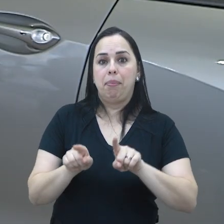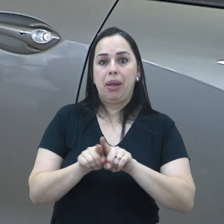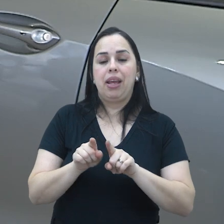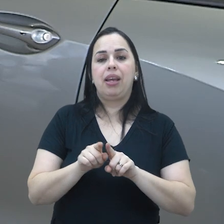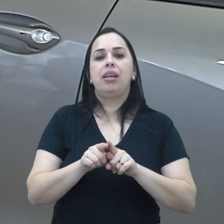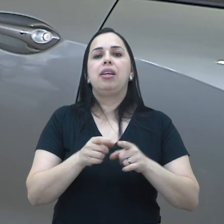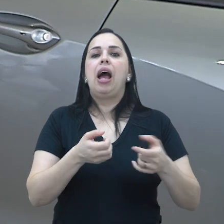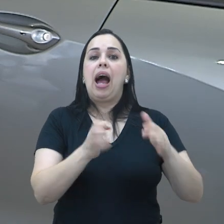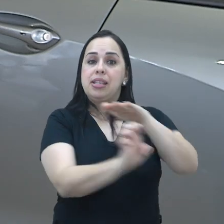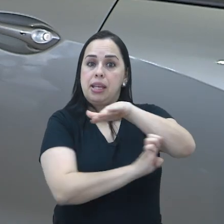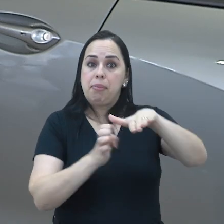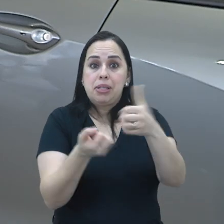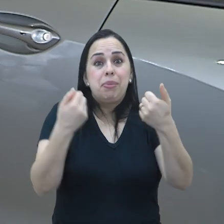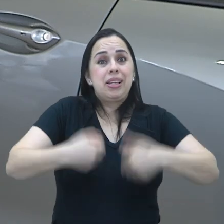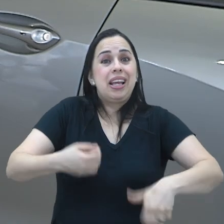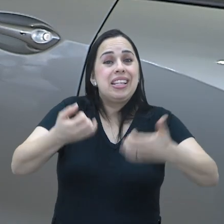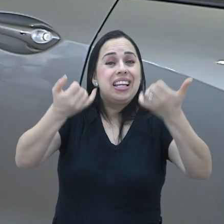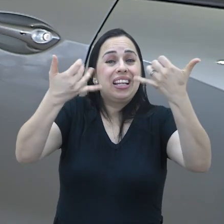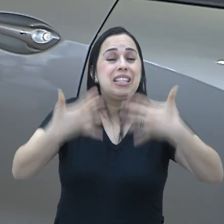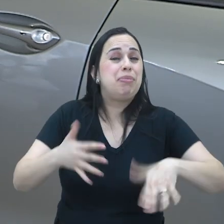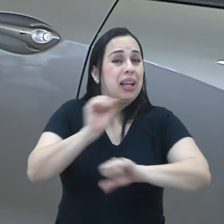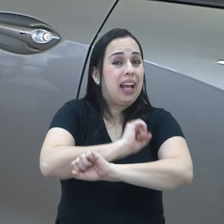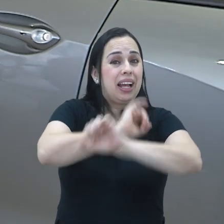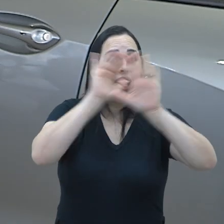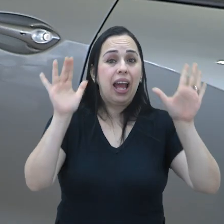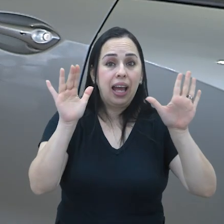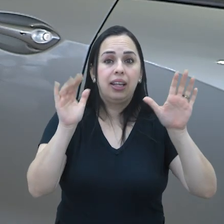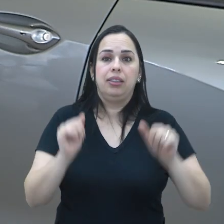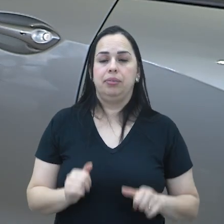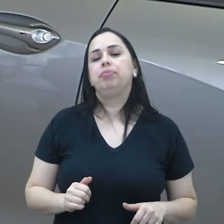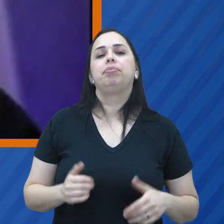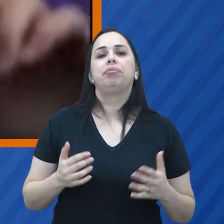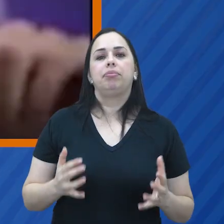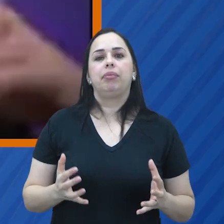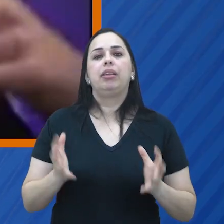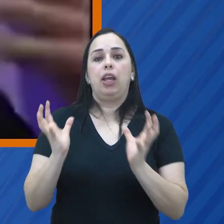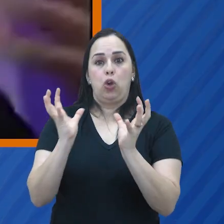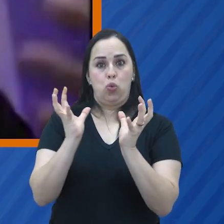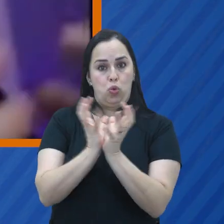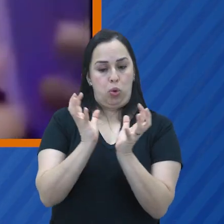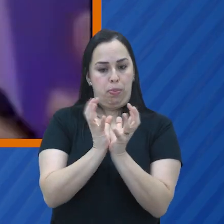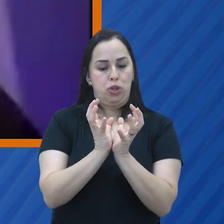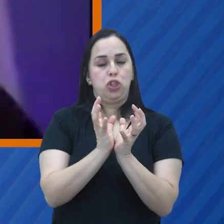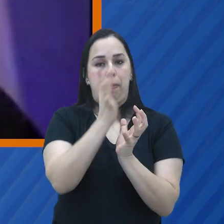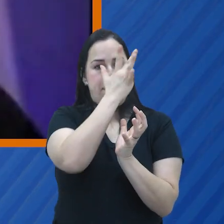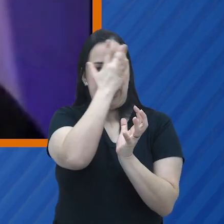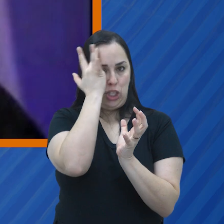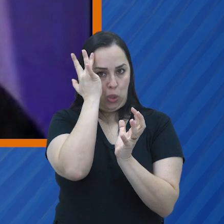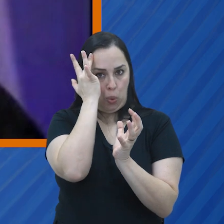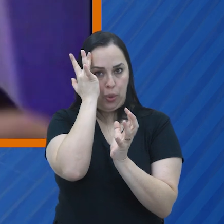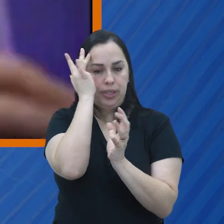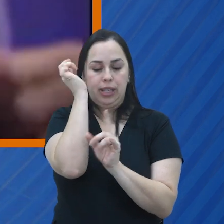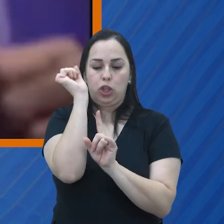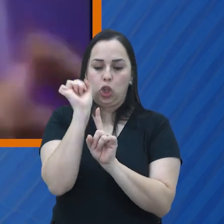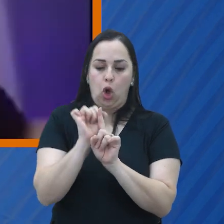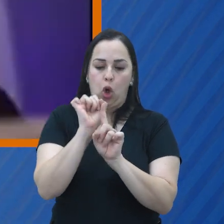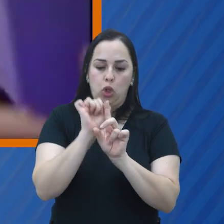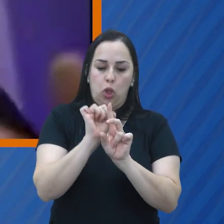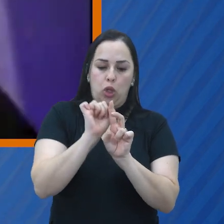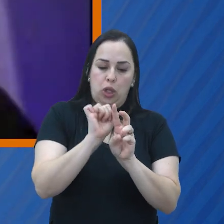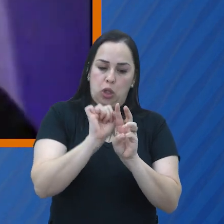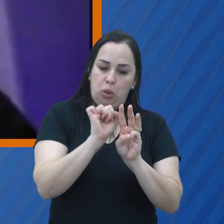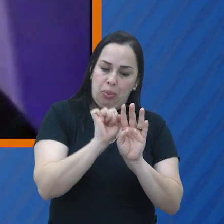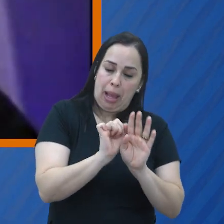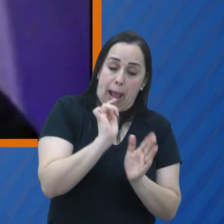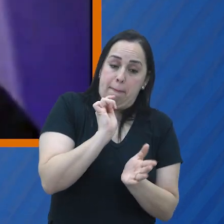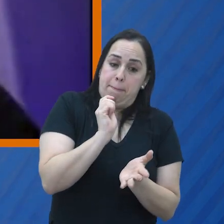administradoras a explicação clara e objetiva sobre as cotas. Esse é um grupo de pessoas que vão pagar uma parcela em comum,